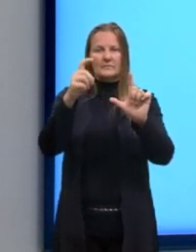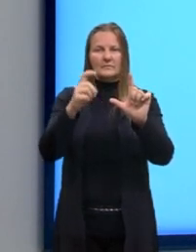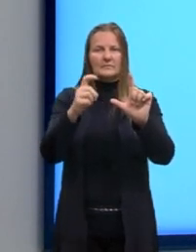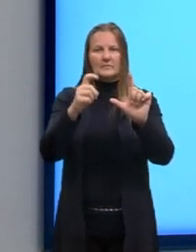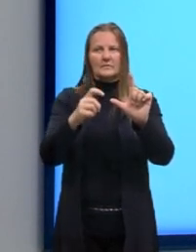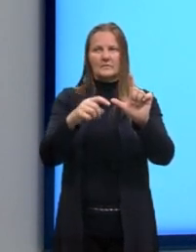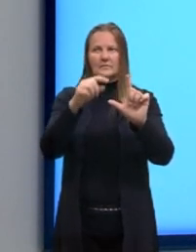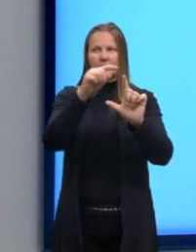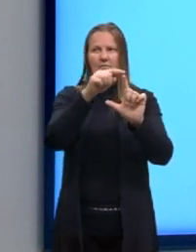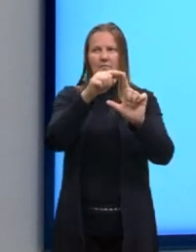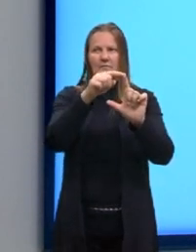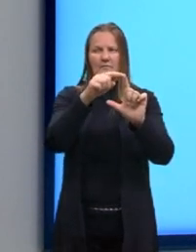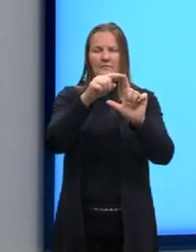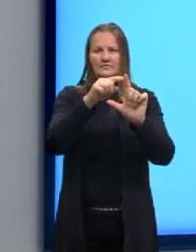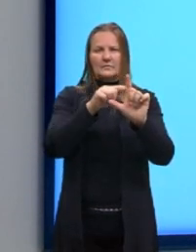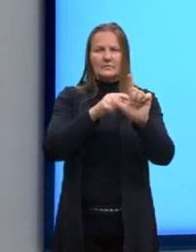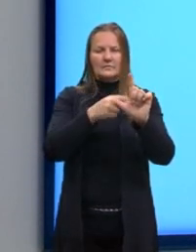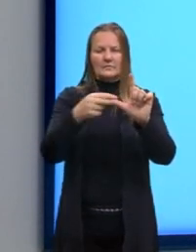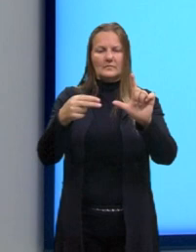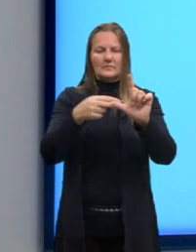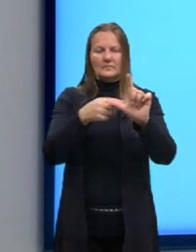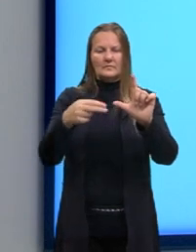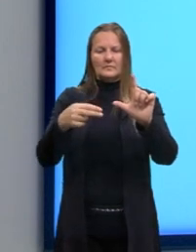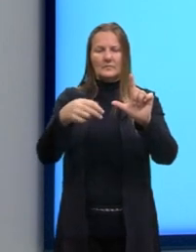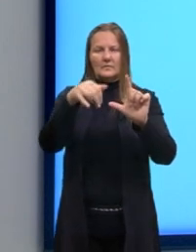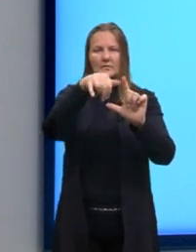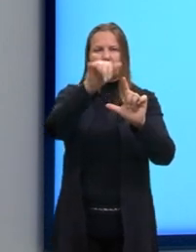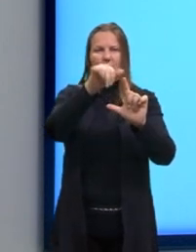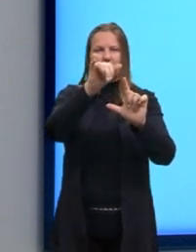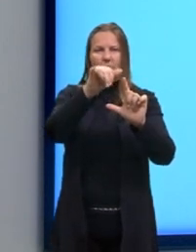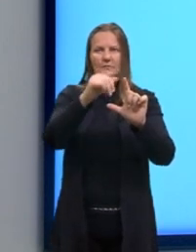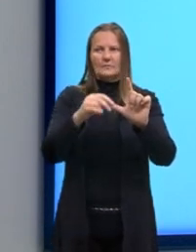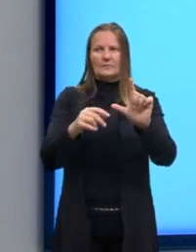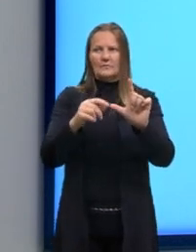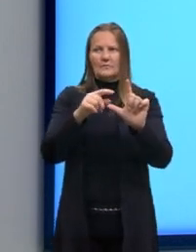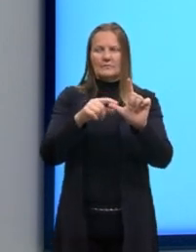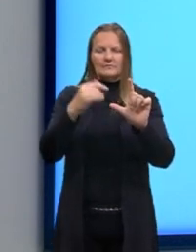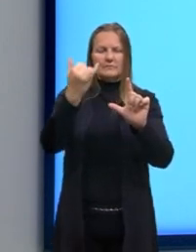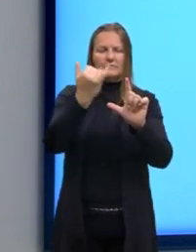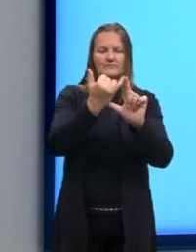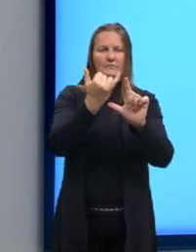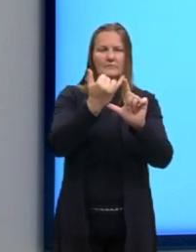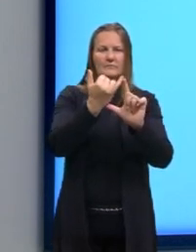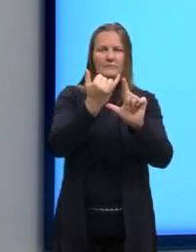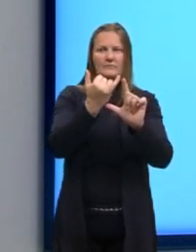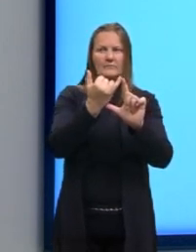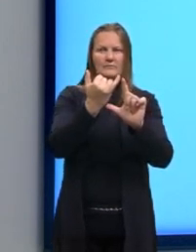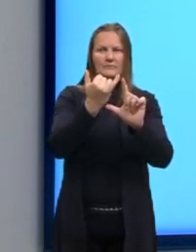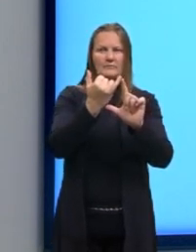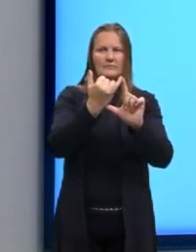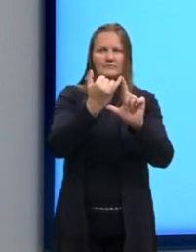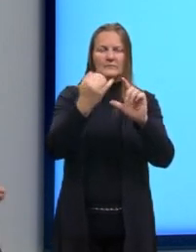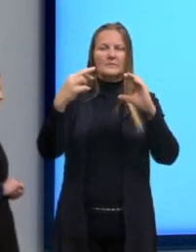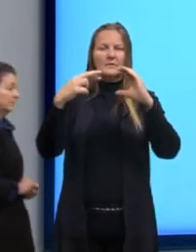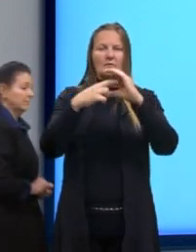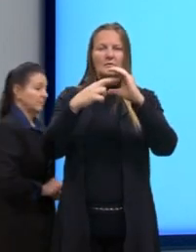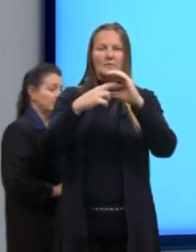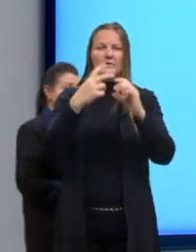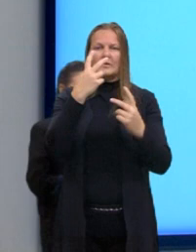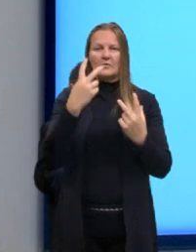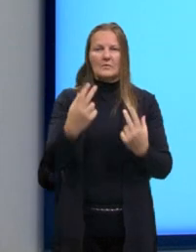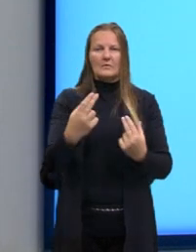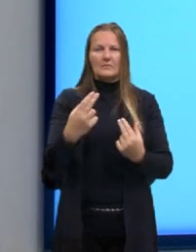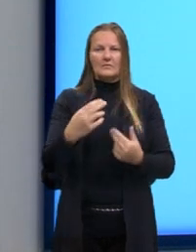O outro cateto é a variação do Y. E a hipotenusa seria o raio. Então,